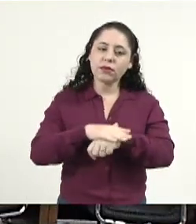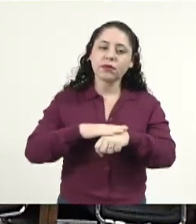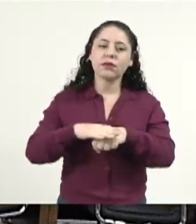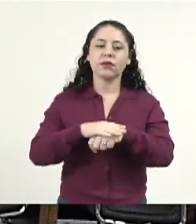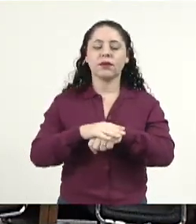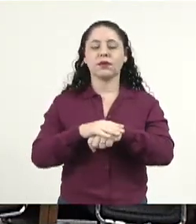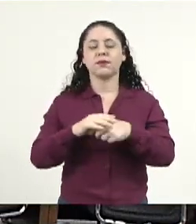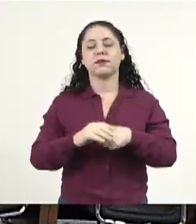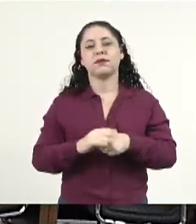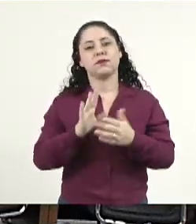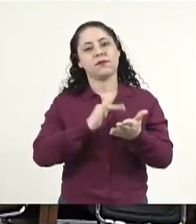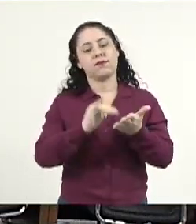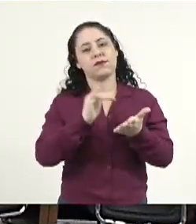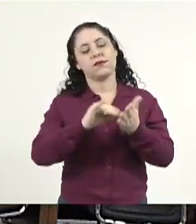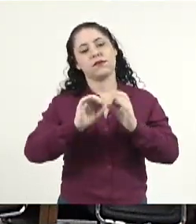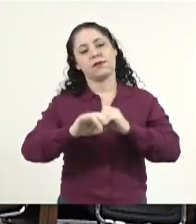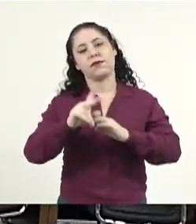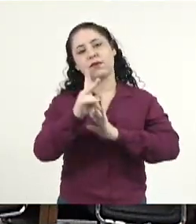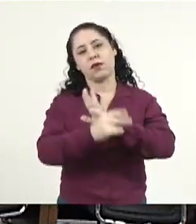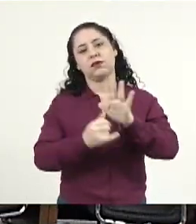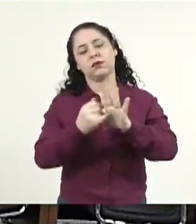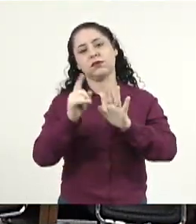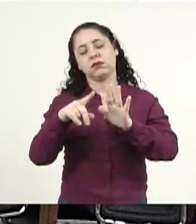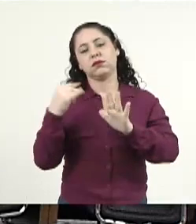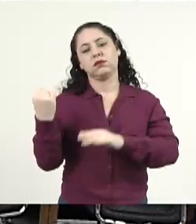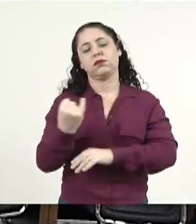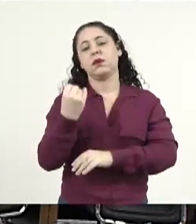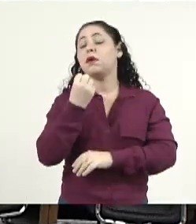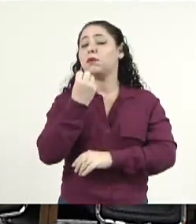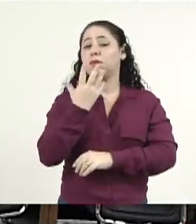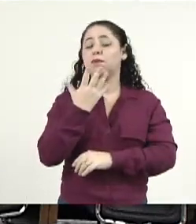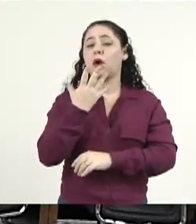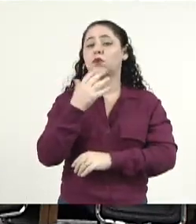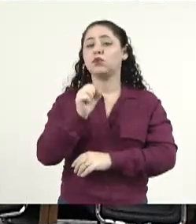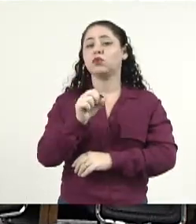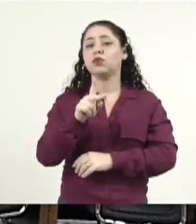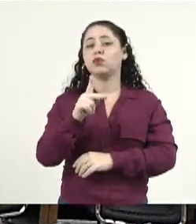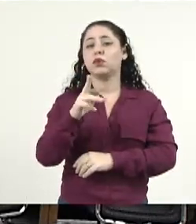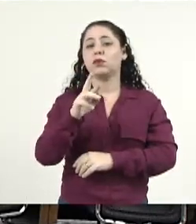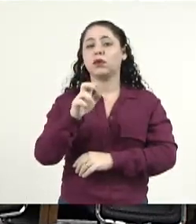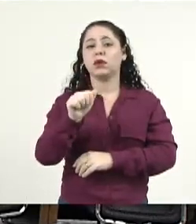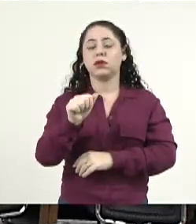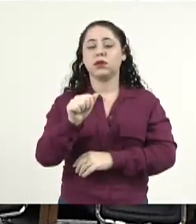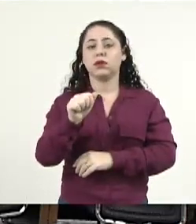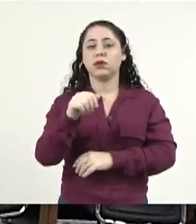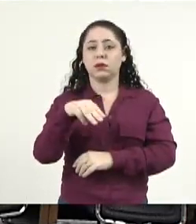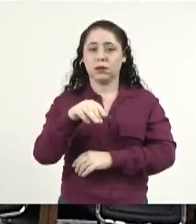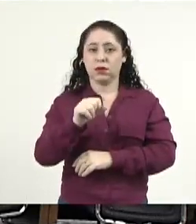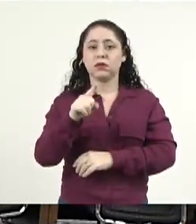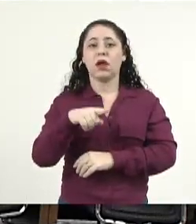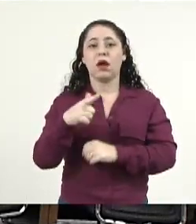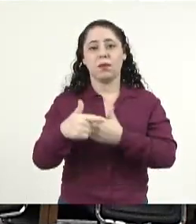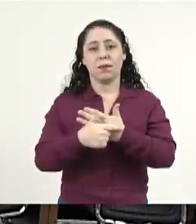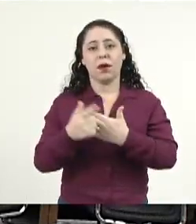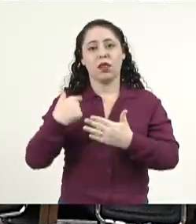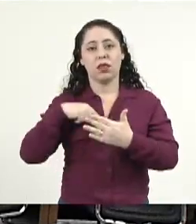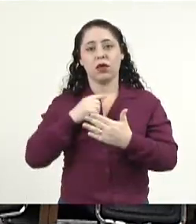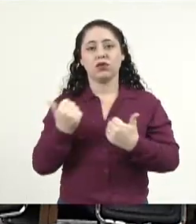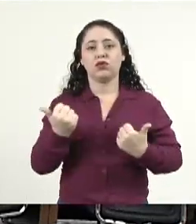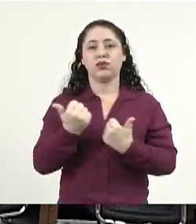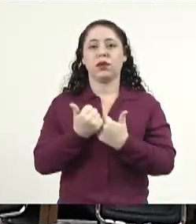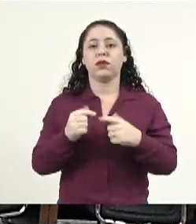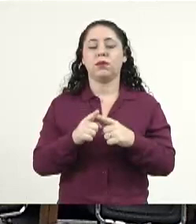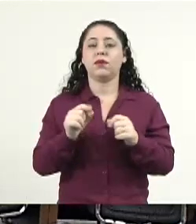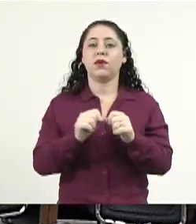Aldair. O projeto é importante, é bom, o projeto SuperMS, e é a função nossa também, auxiliar